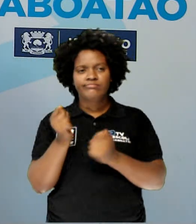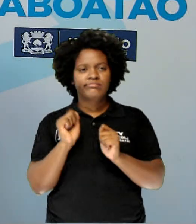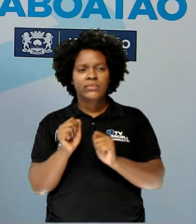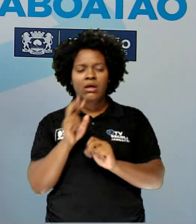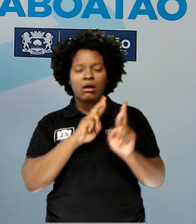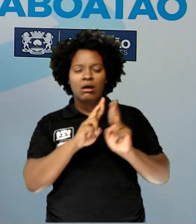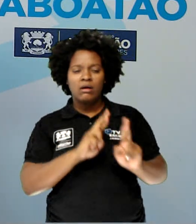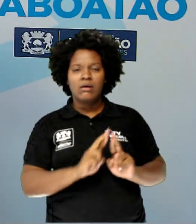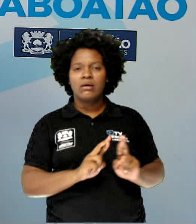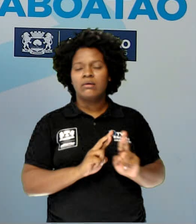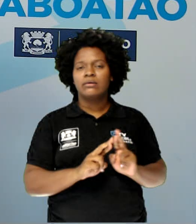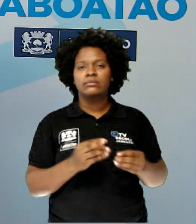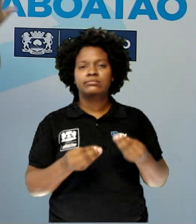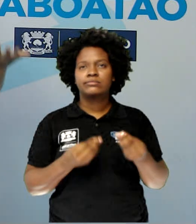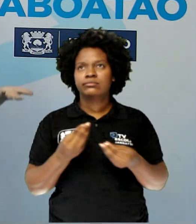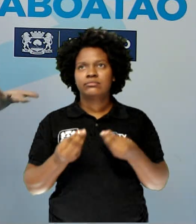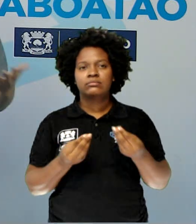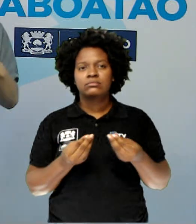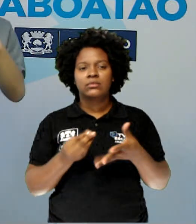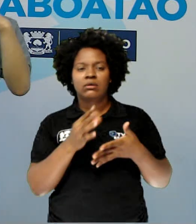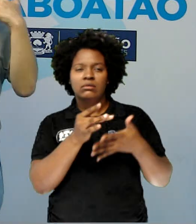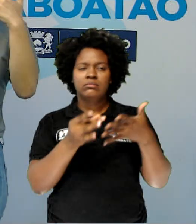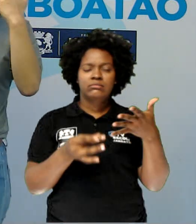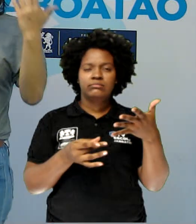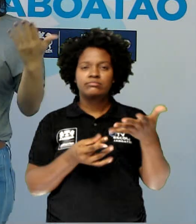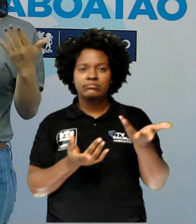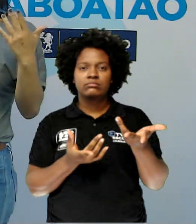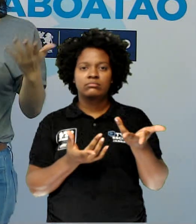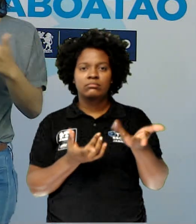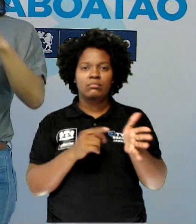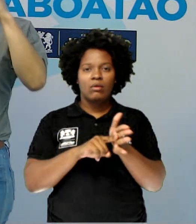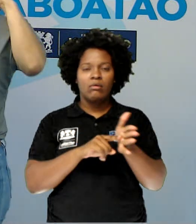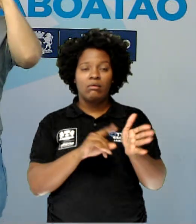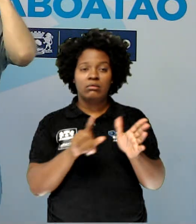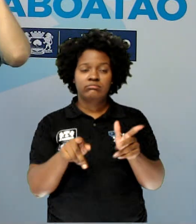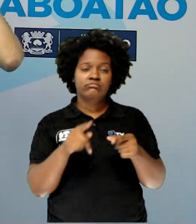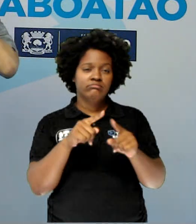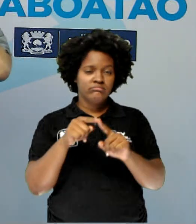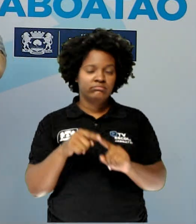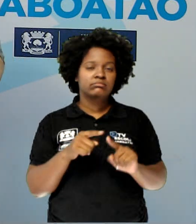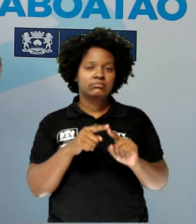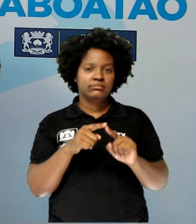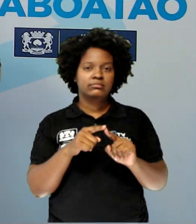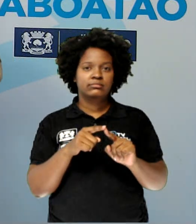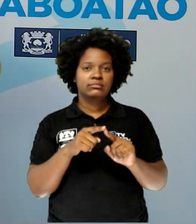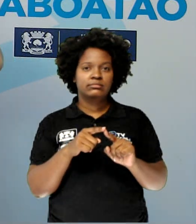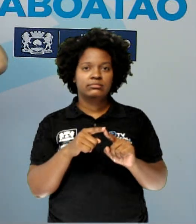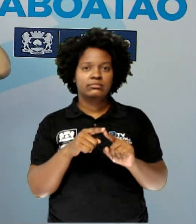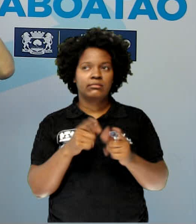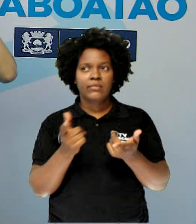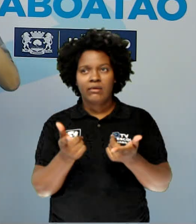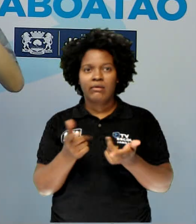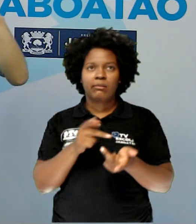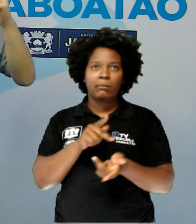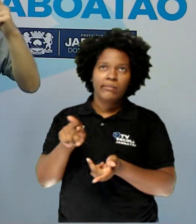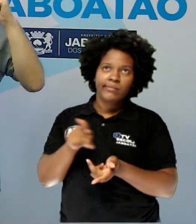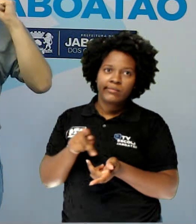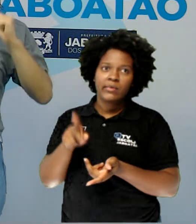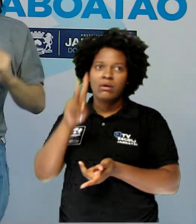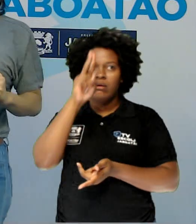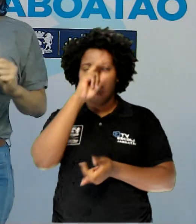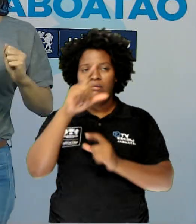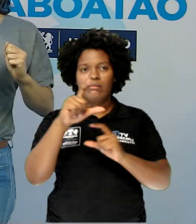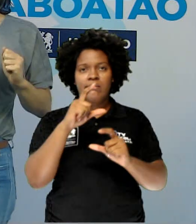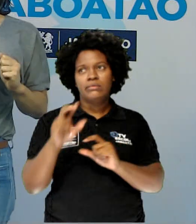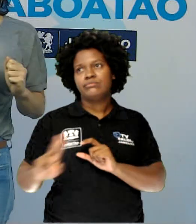responder algumas alternativas, algumas questões do tipo. A alóio é uma história em quadrinhos